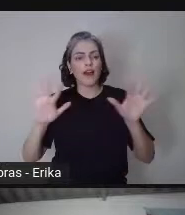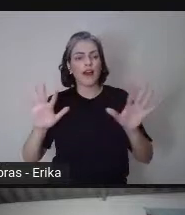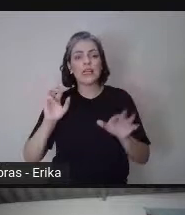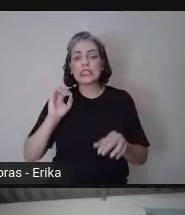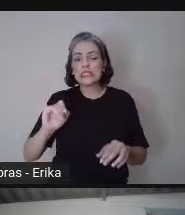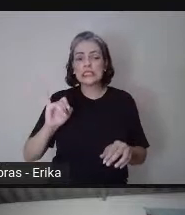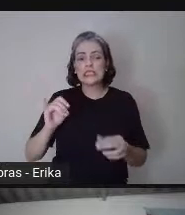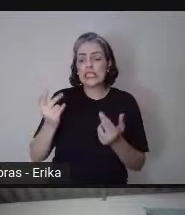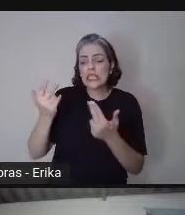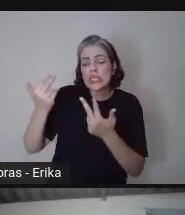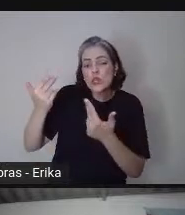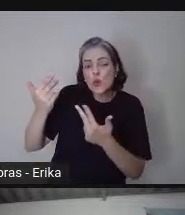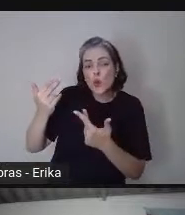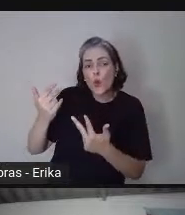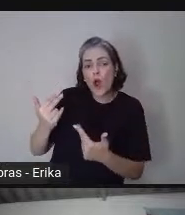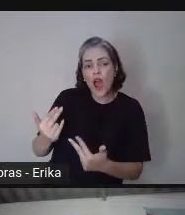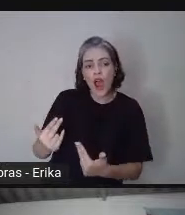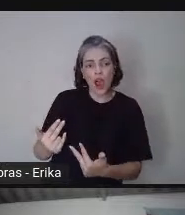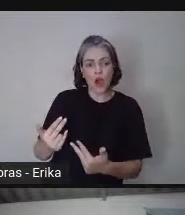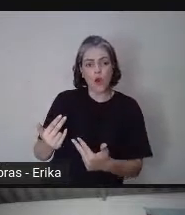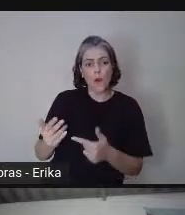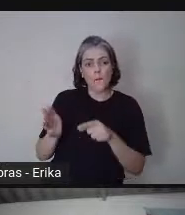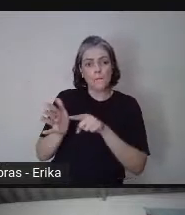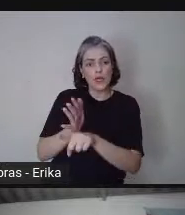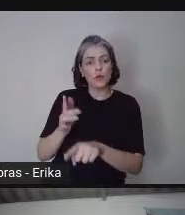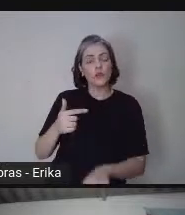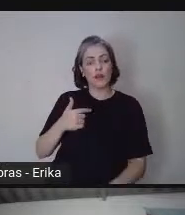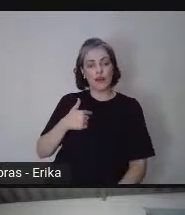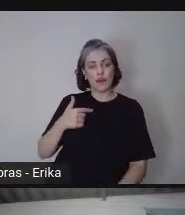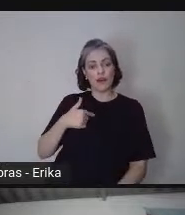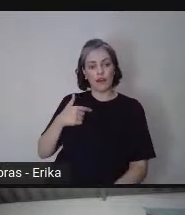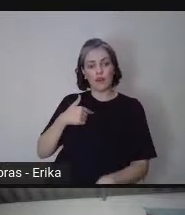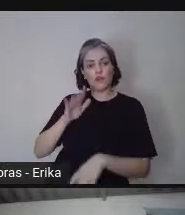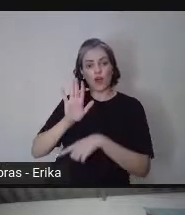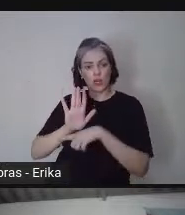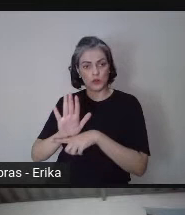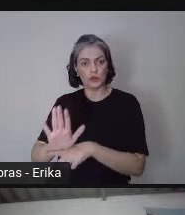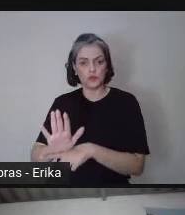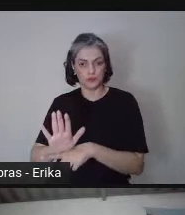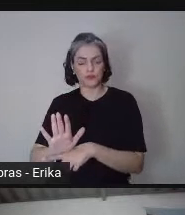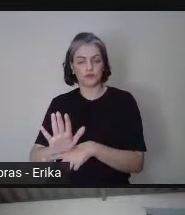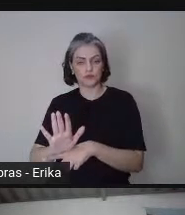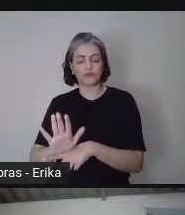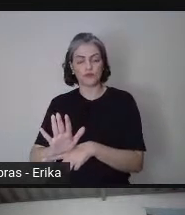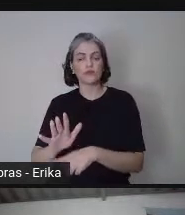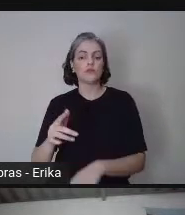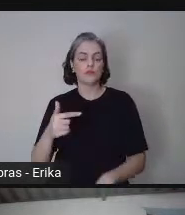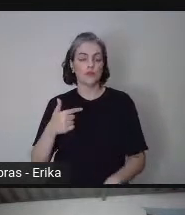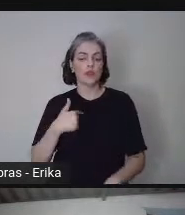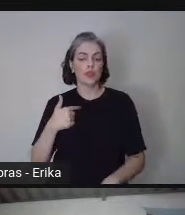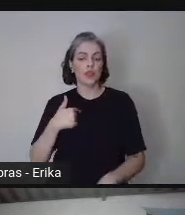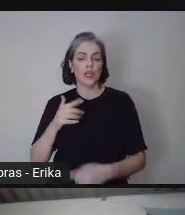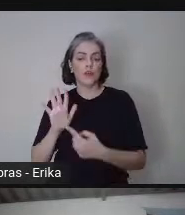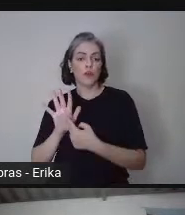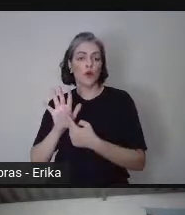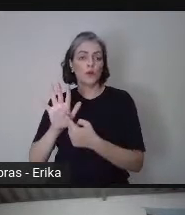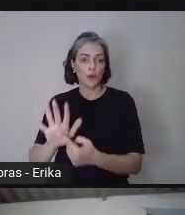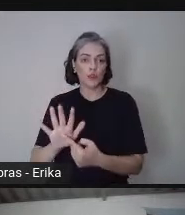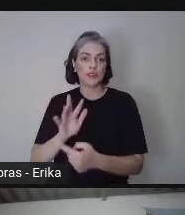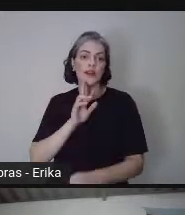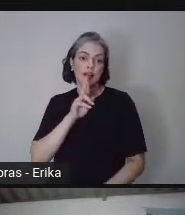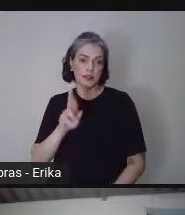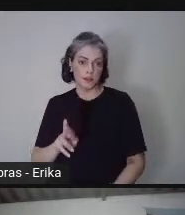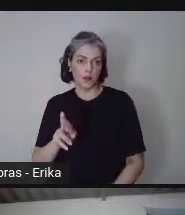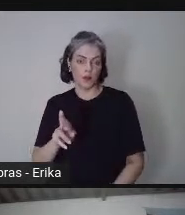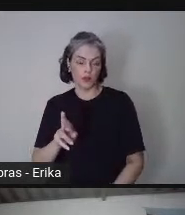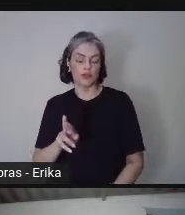repetidas, eu vou mediar esse fórum, eu vou direcionar o aluno à resposta que já foi colocada,